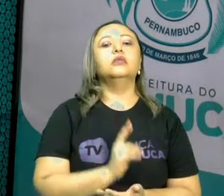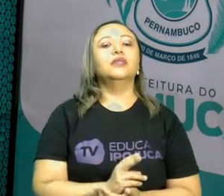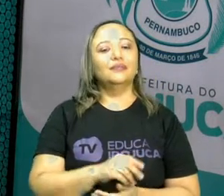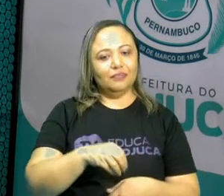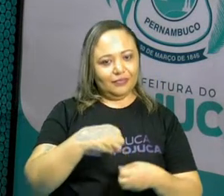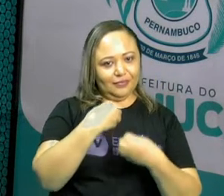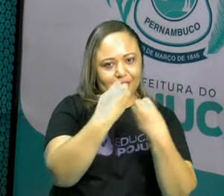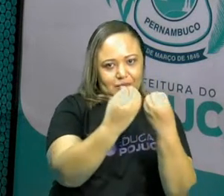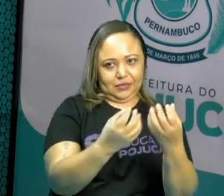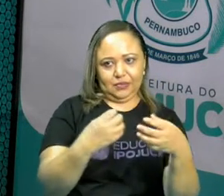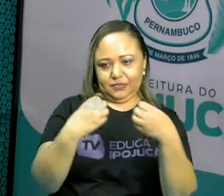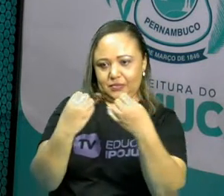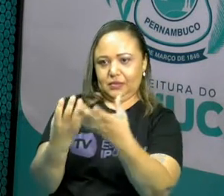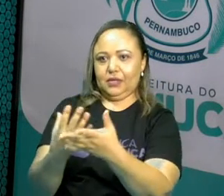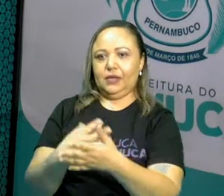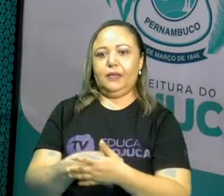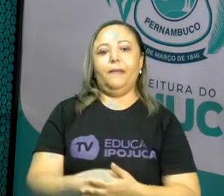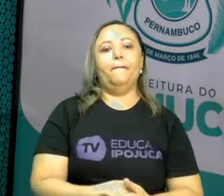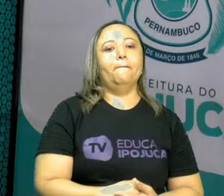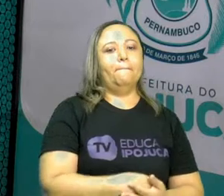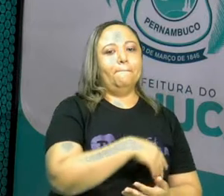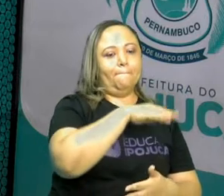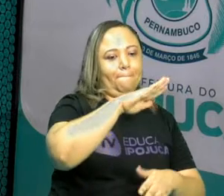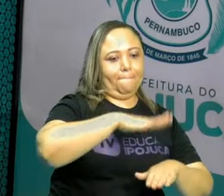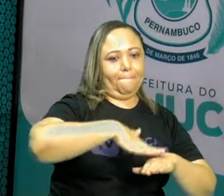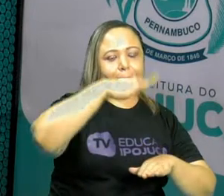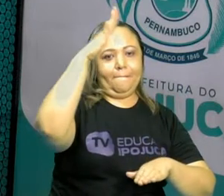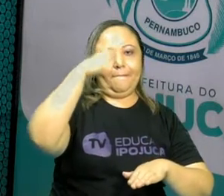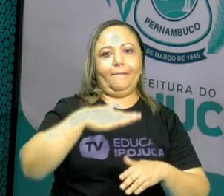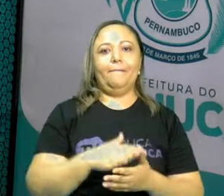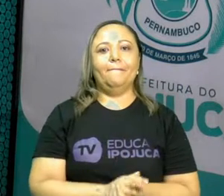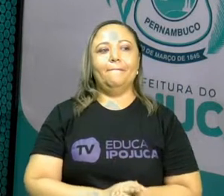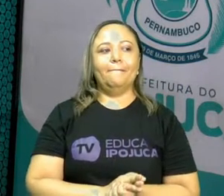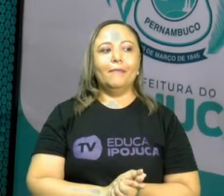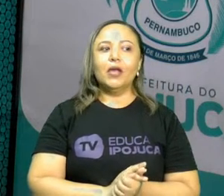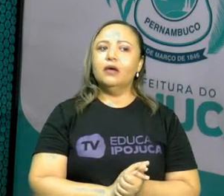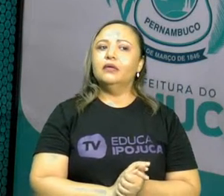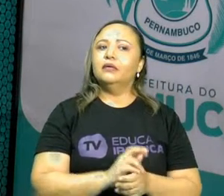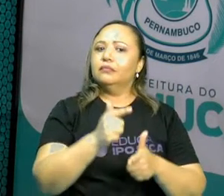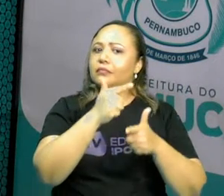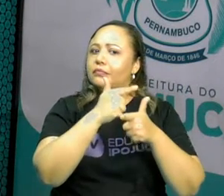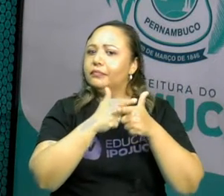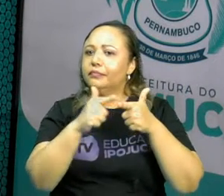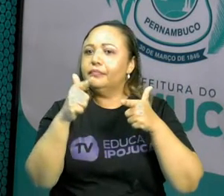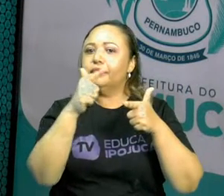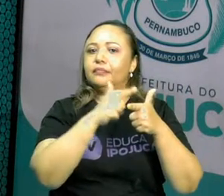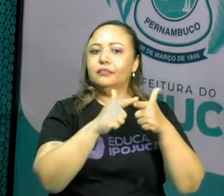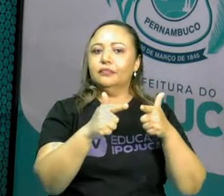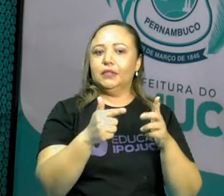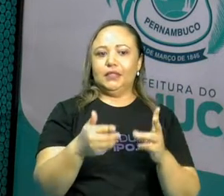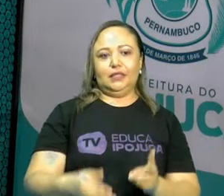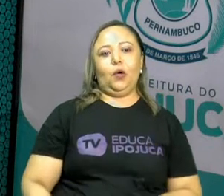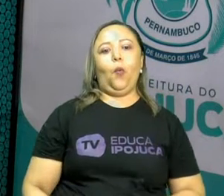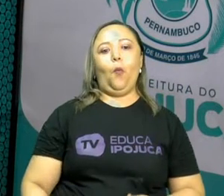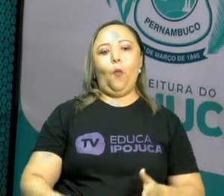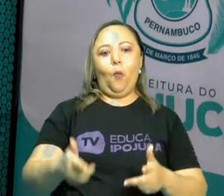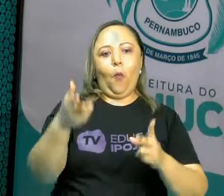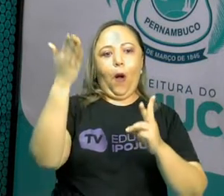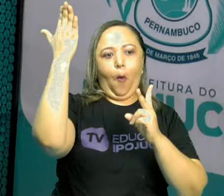número maior de crianças. Como? Se a gente fizer, por exemplo, uma divisão ao meio aí.